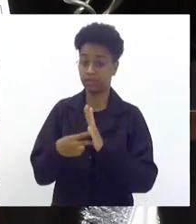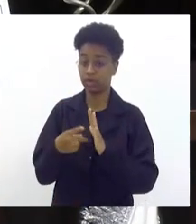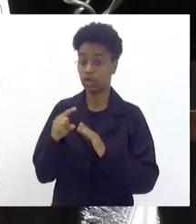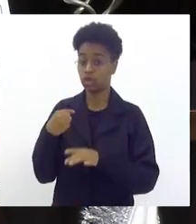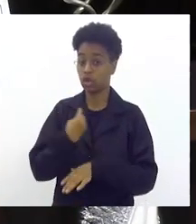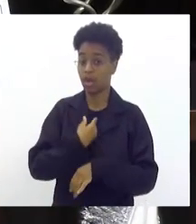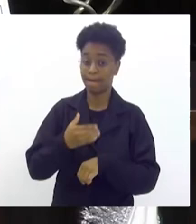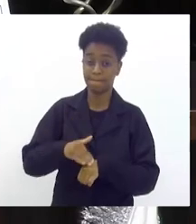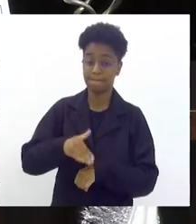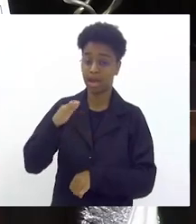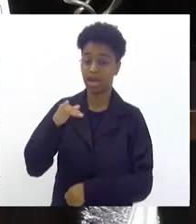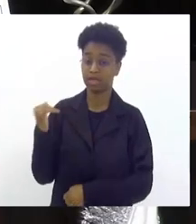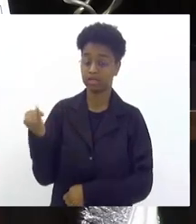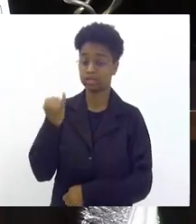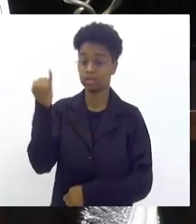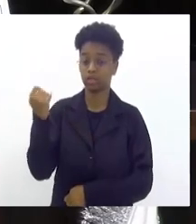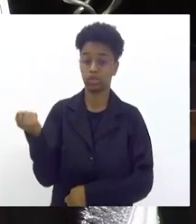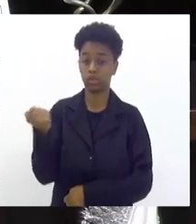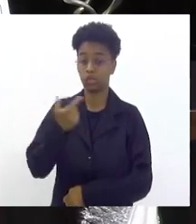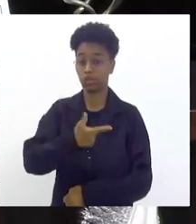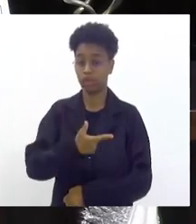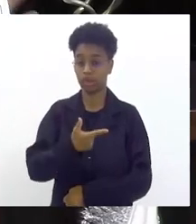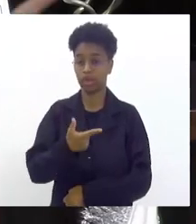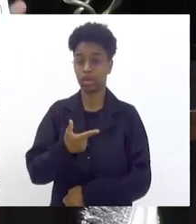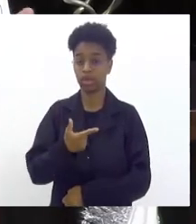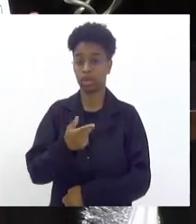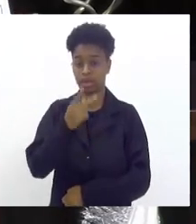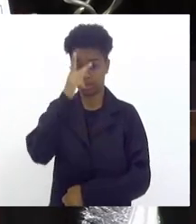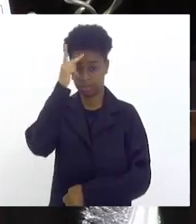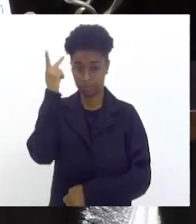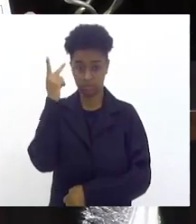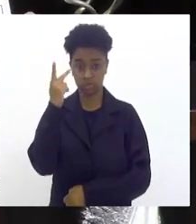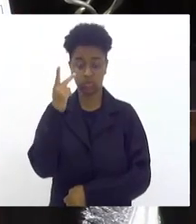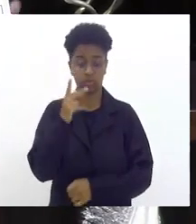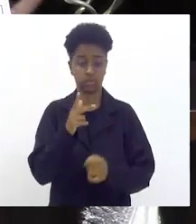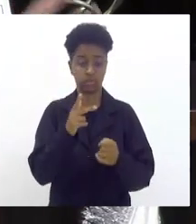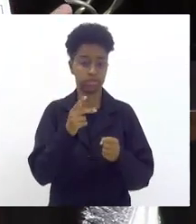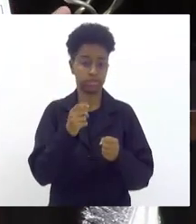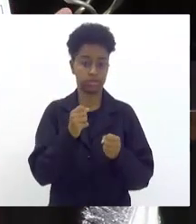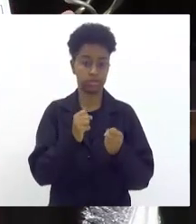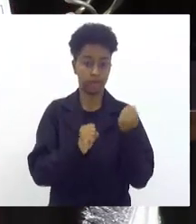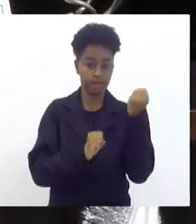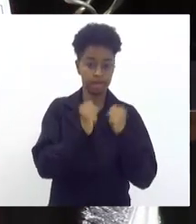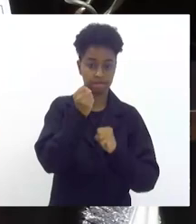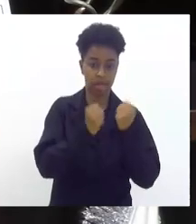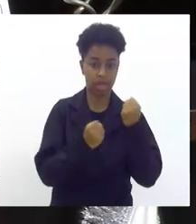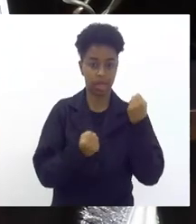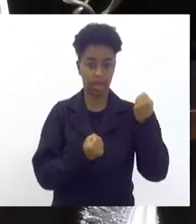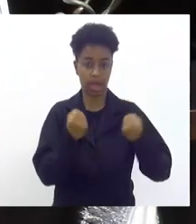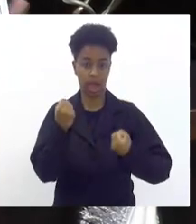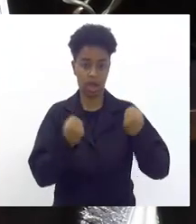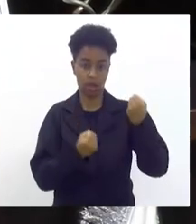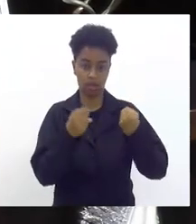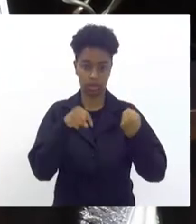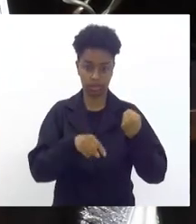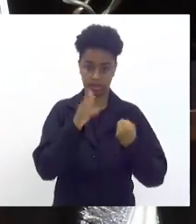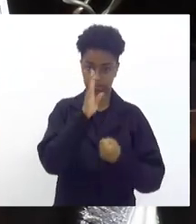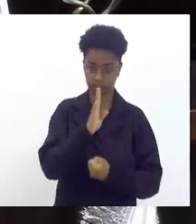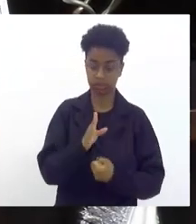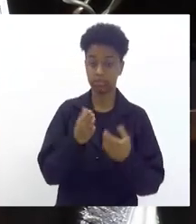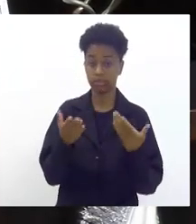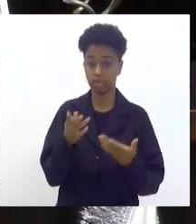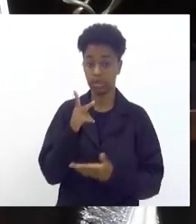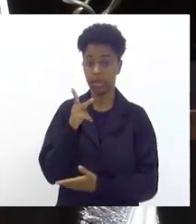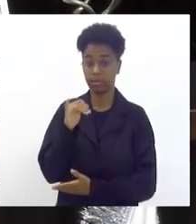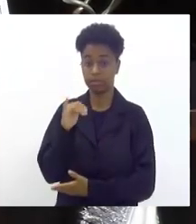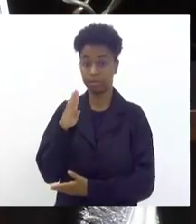importantes do que aqueles que constroem carro no nosso país então o PIB da